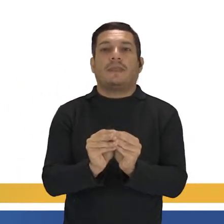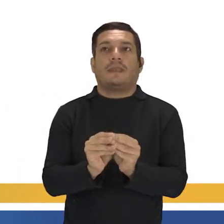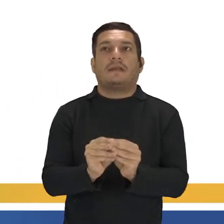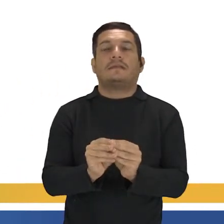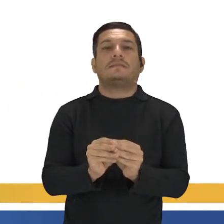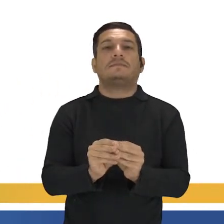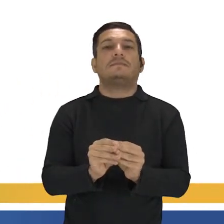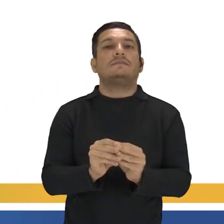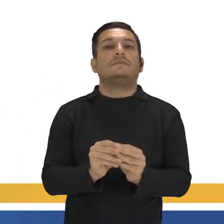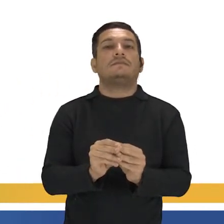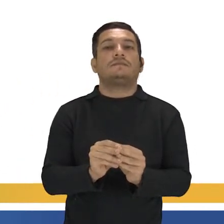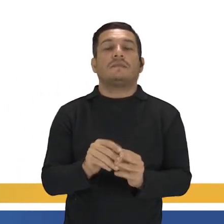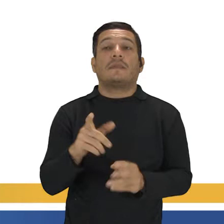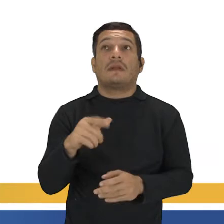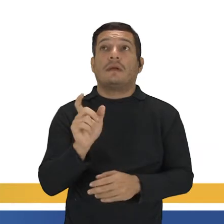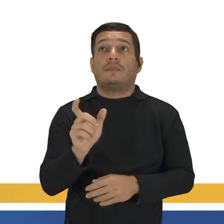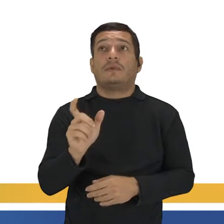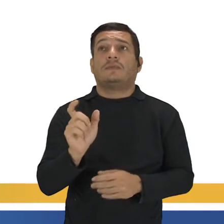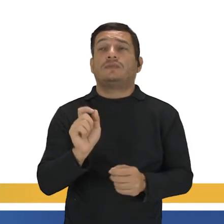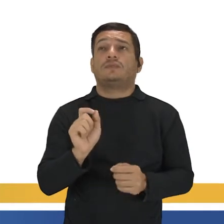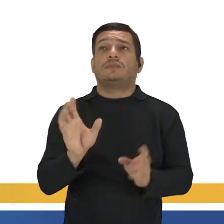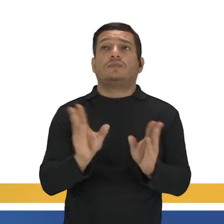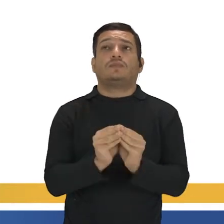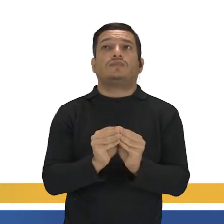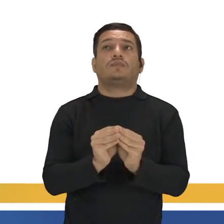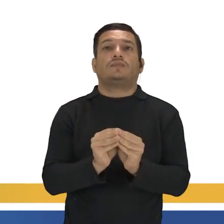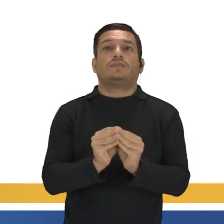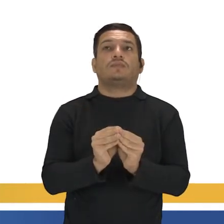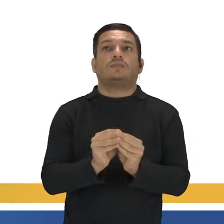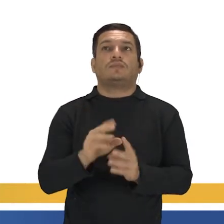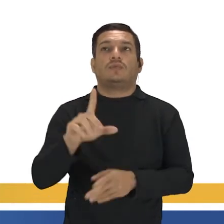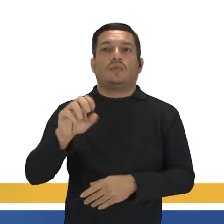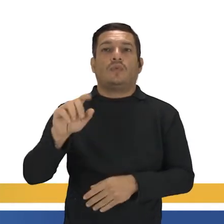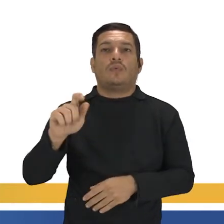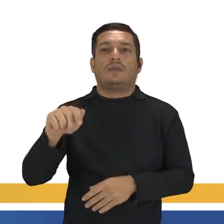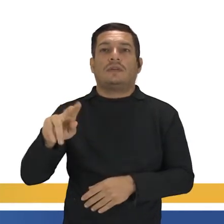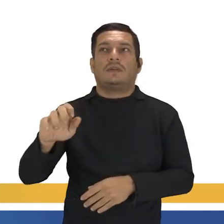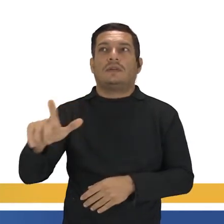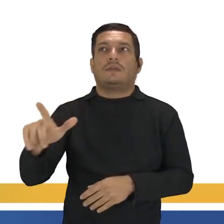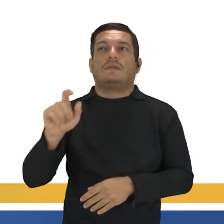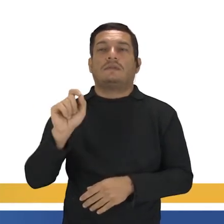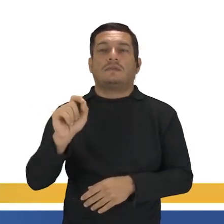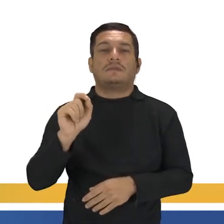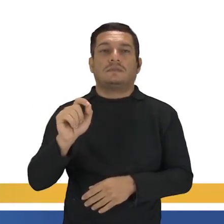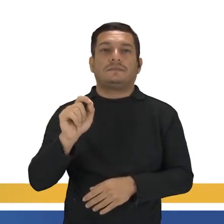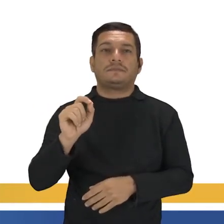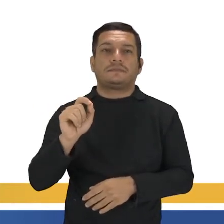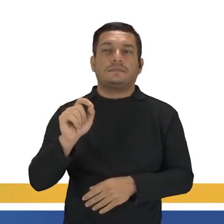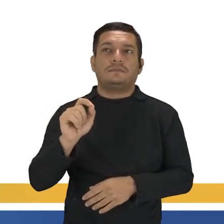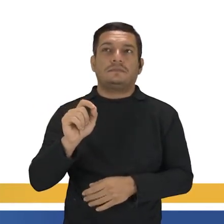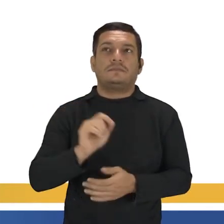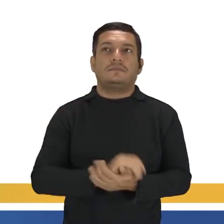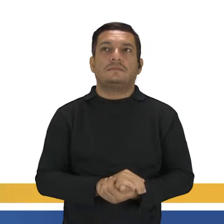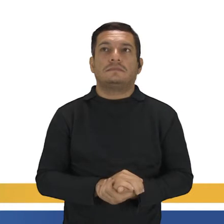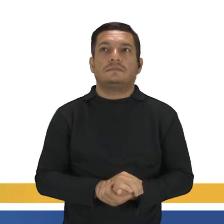mais que uma forma abreviada. É uma forma muito coloquial. Essa forma, olha só.